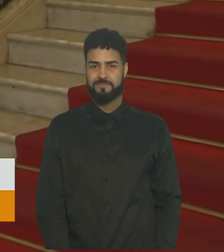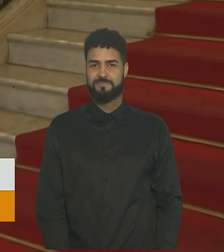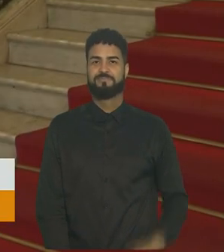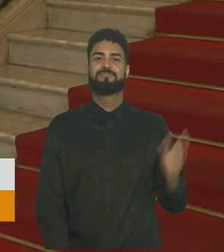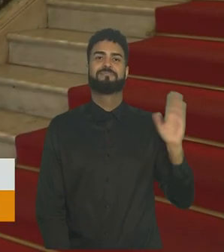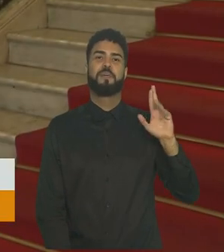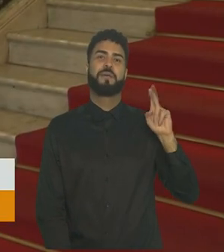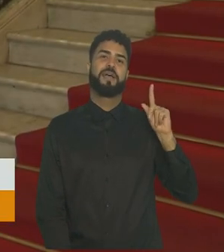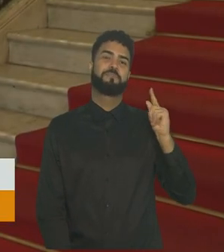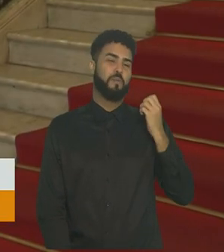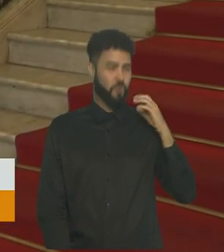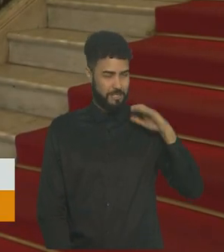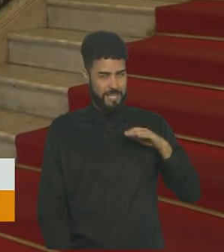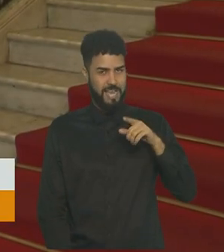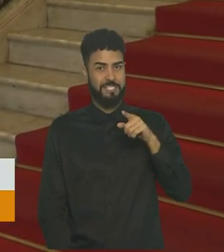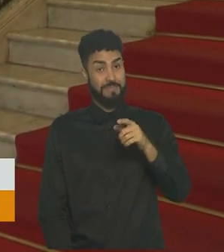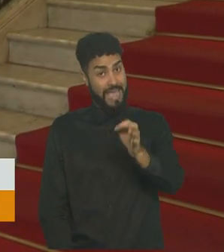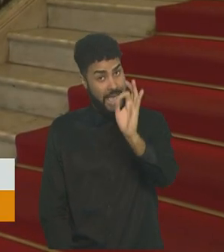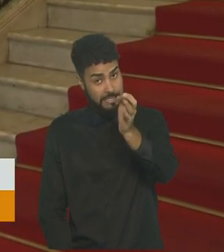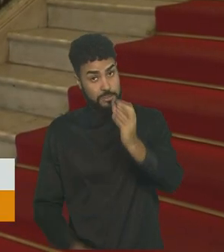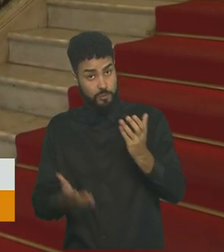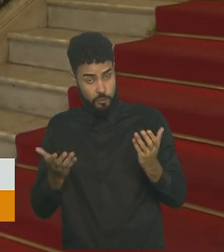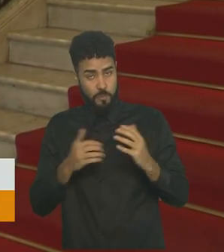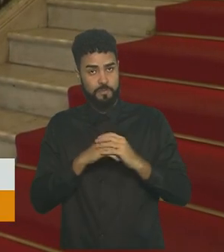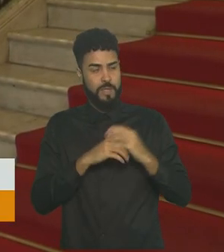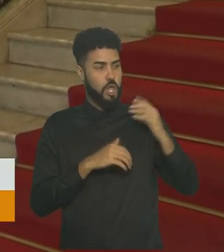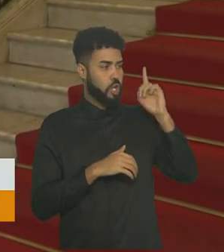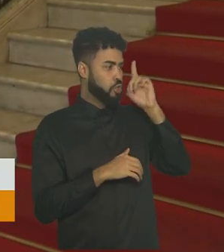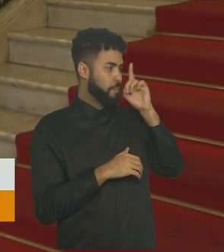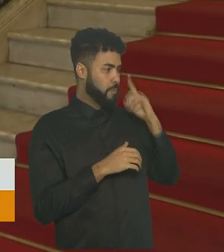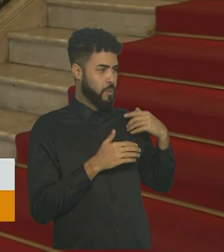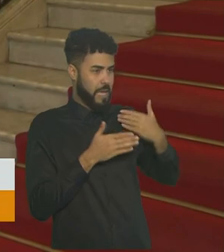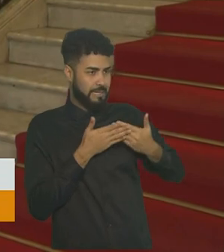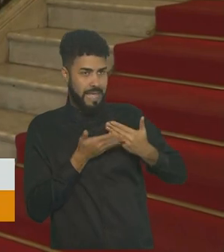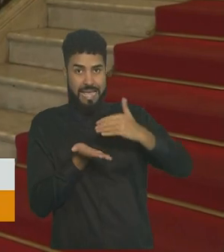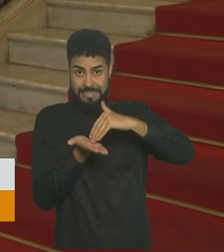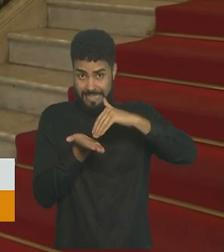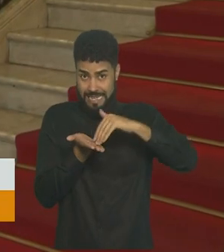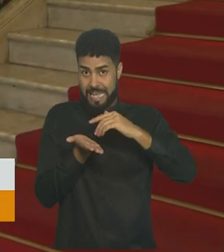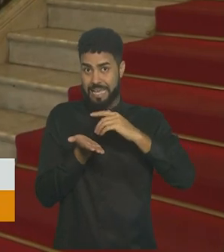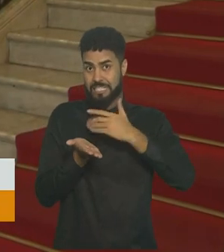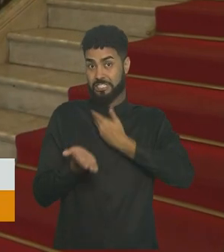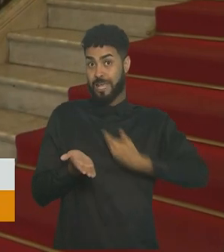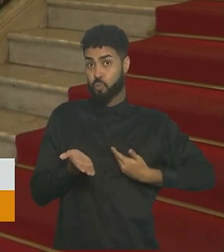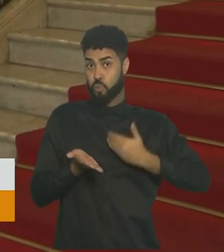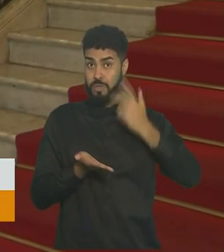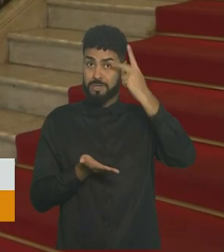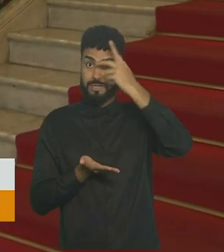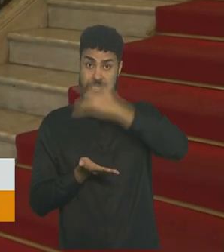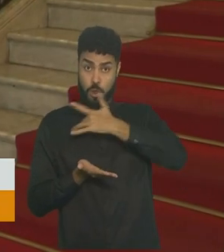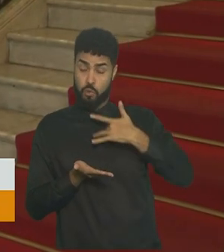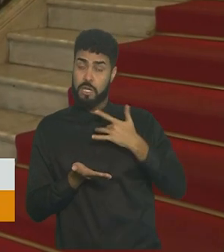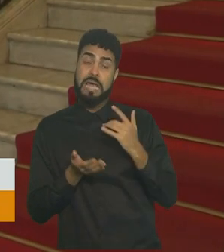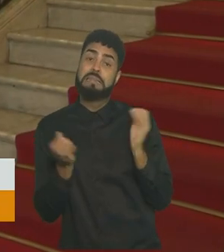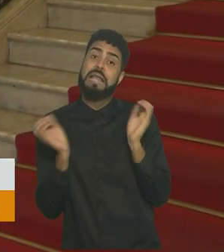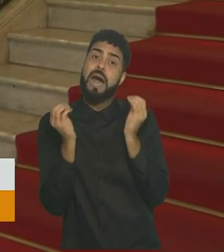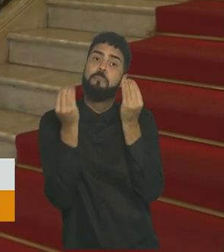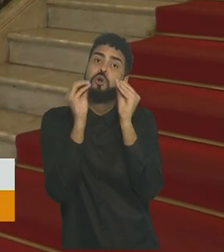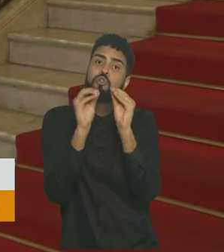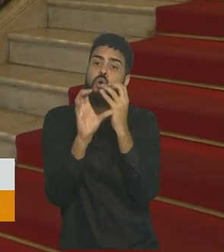Olá, Braga. Boa tarde. É isso mesmo. Desde o domingo, a Secretaria Estadual de Saúde não registra em seu sistema nenhuma morte por causa